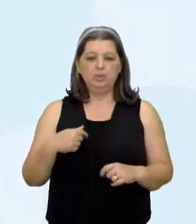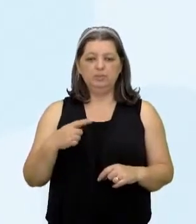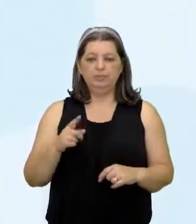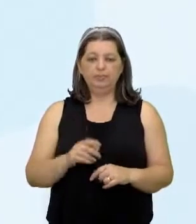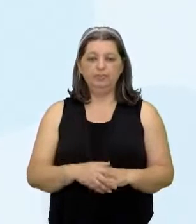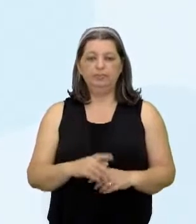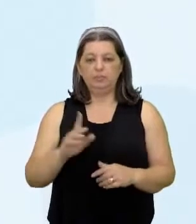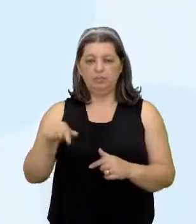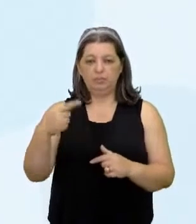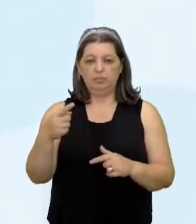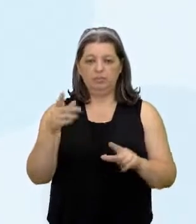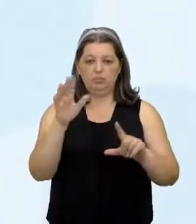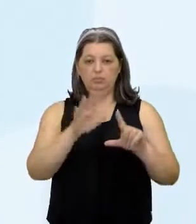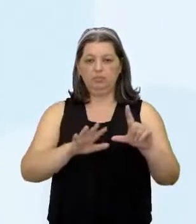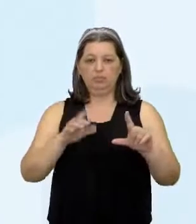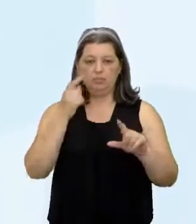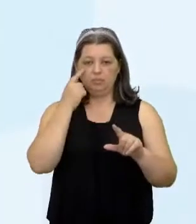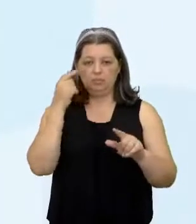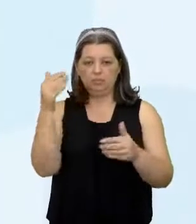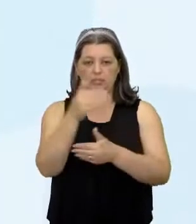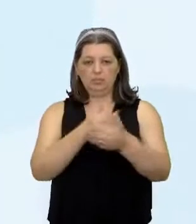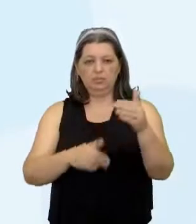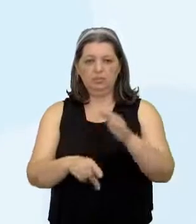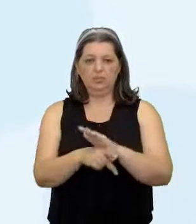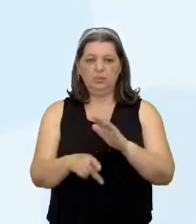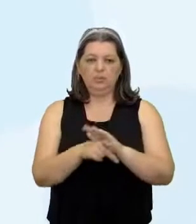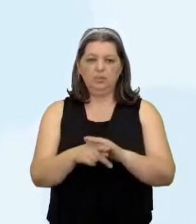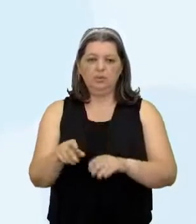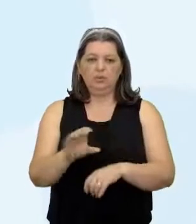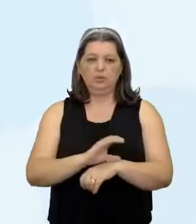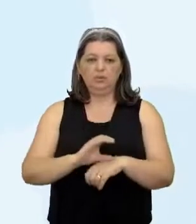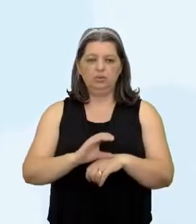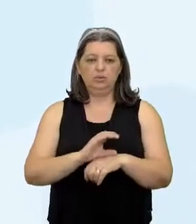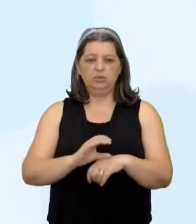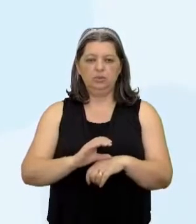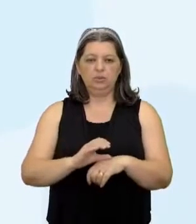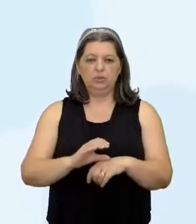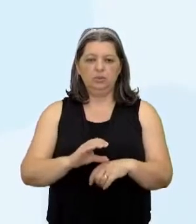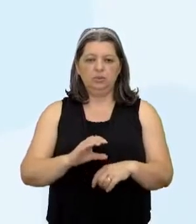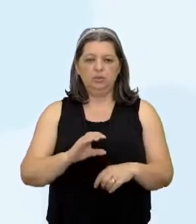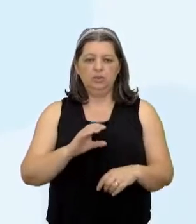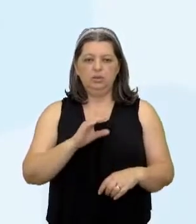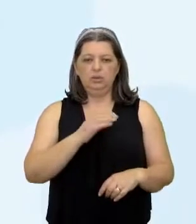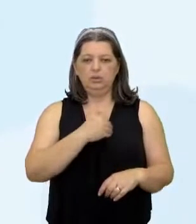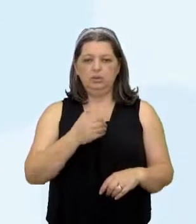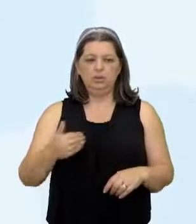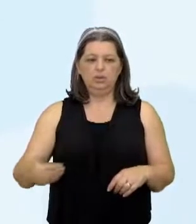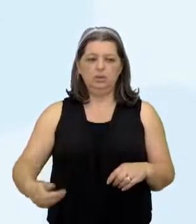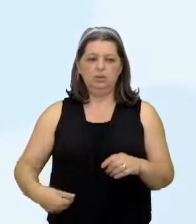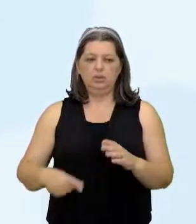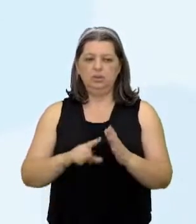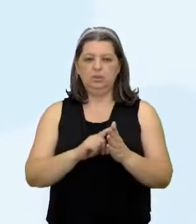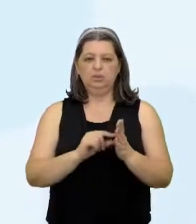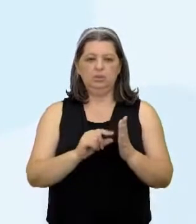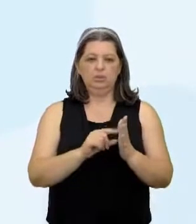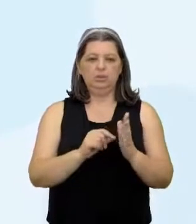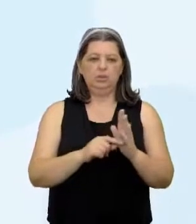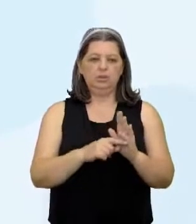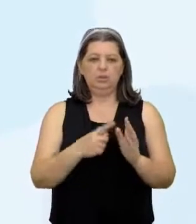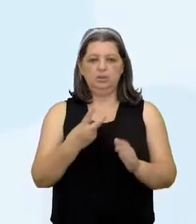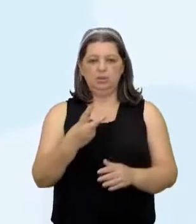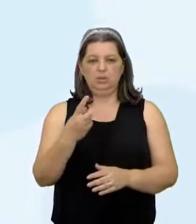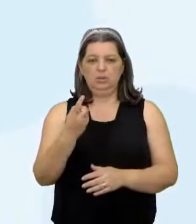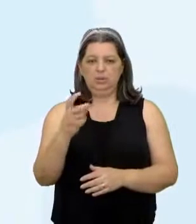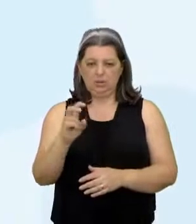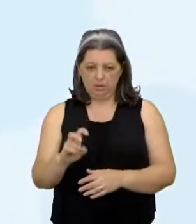para a próxima tela Que mostra aí Constituição da República De 1988 Diz no artigo 215 O Estado garantirá